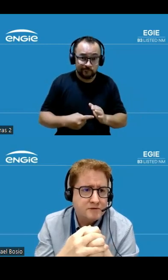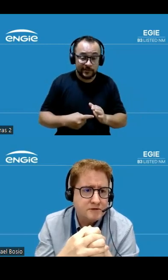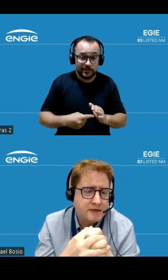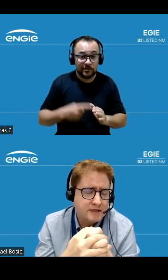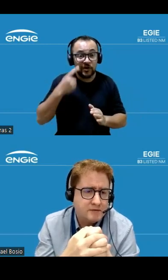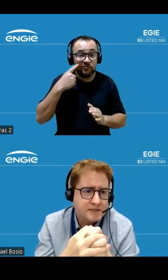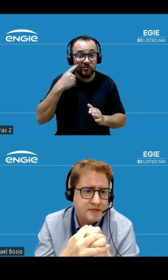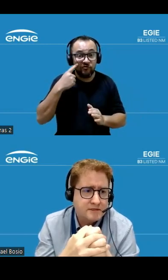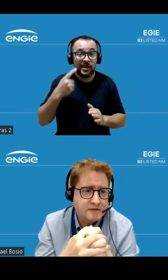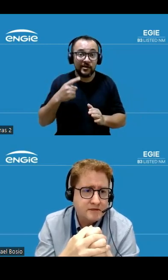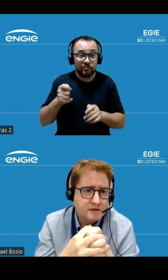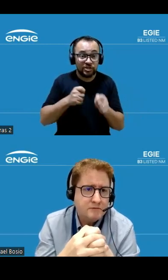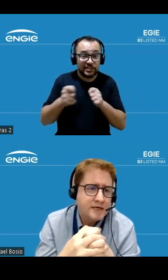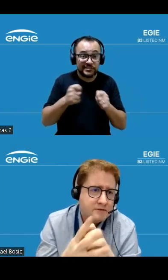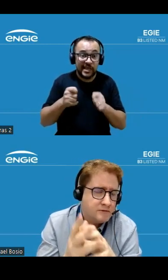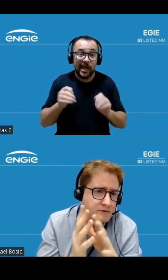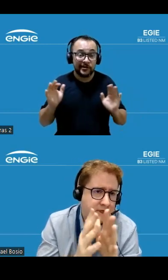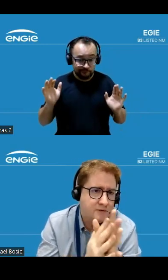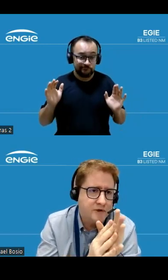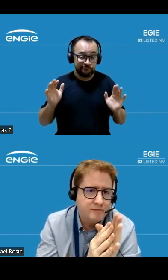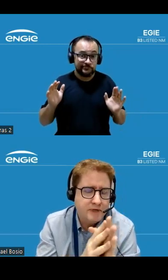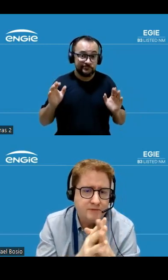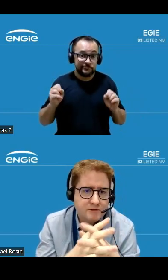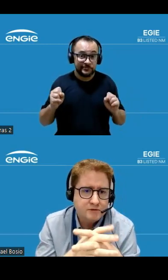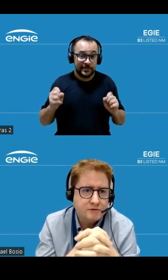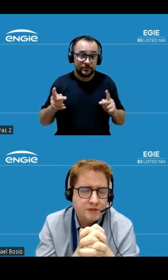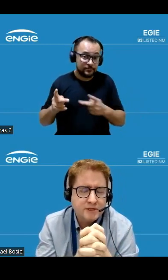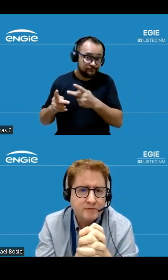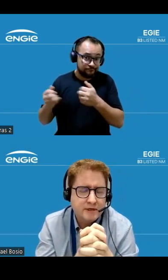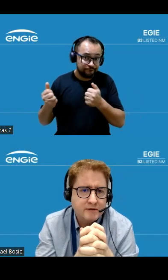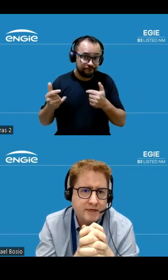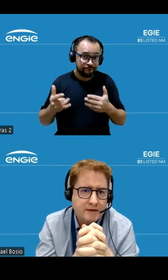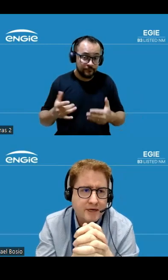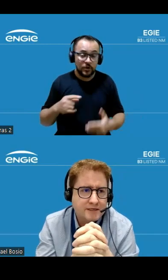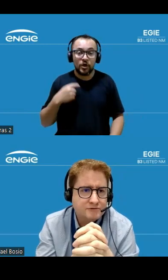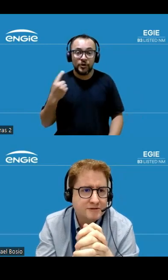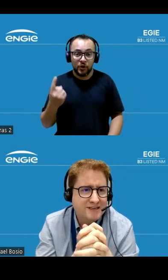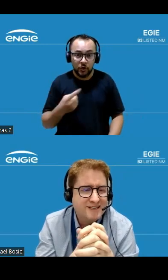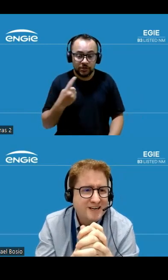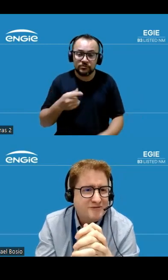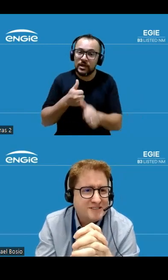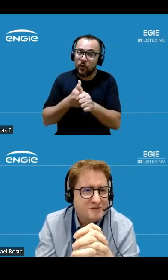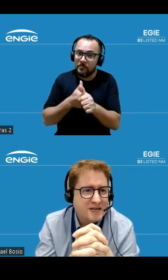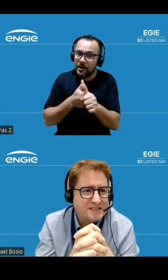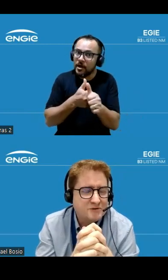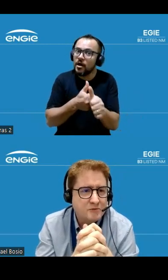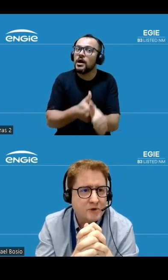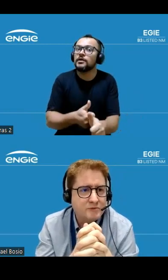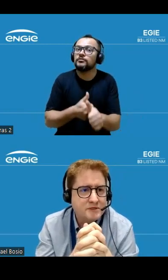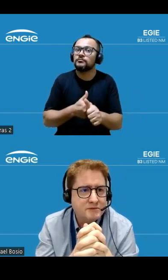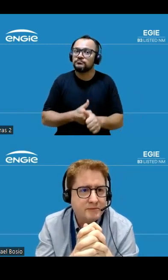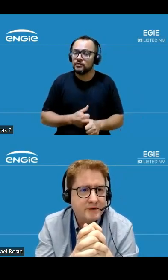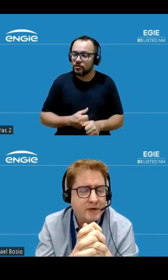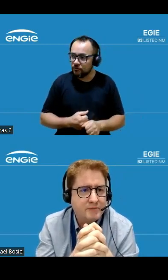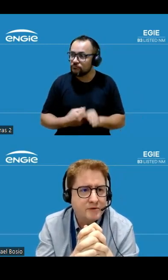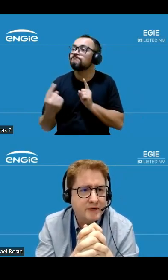impactos até uma certa extensão mas como o Takamori bem mencionou a gente está marcando fazendo marcação corpo a